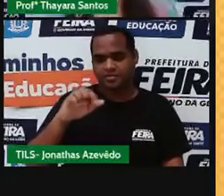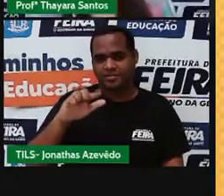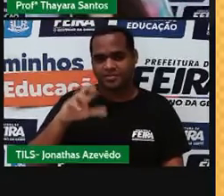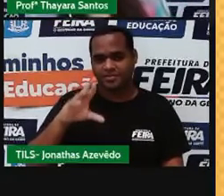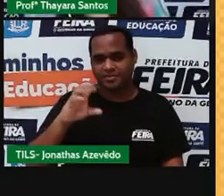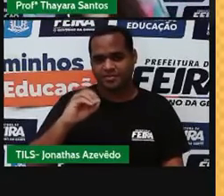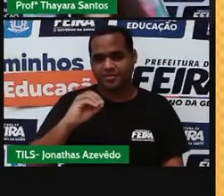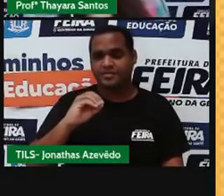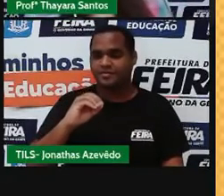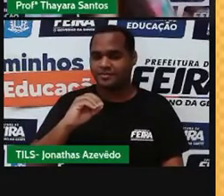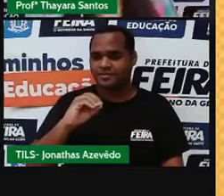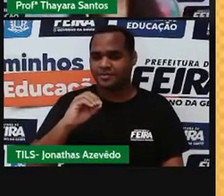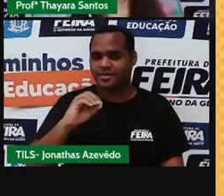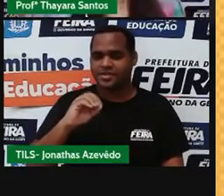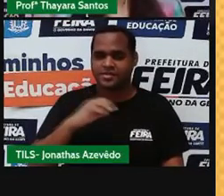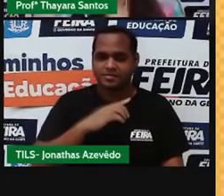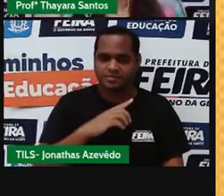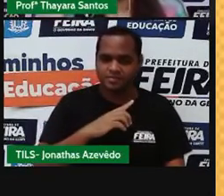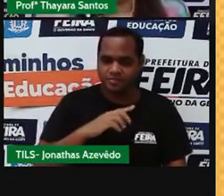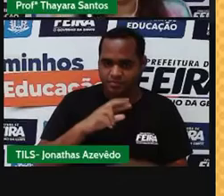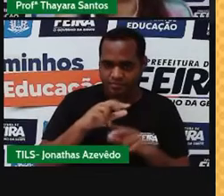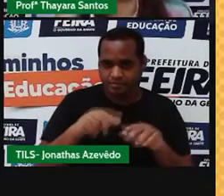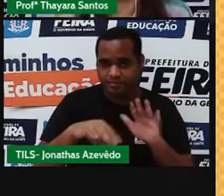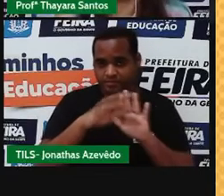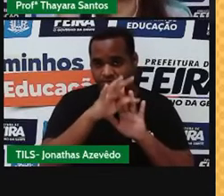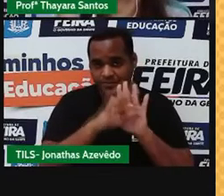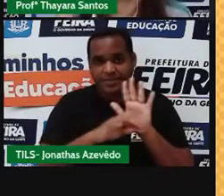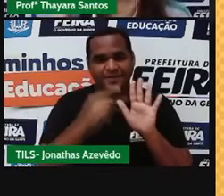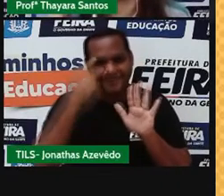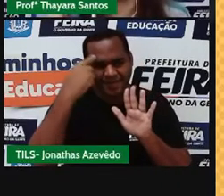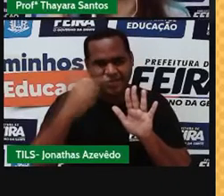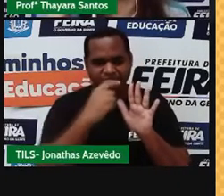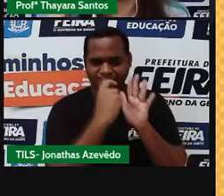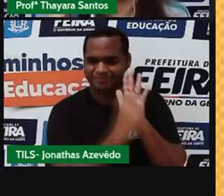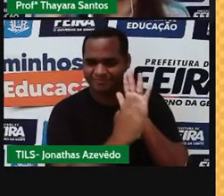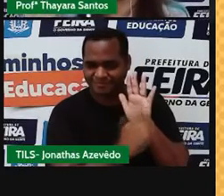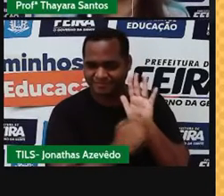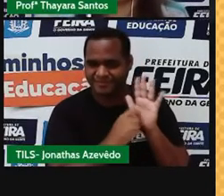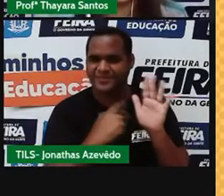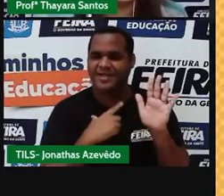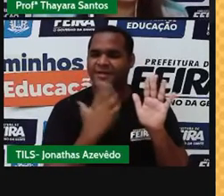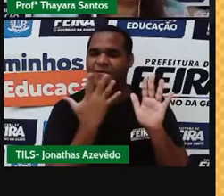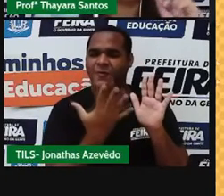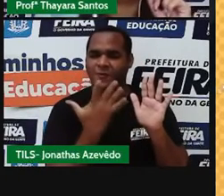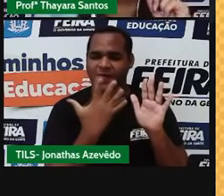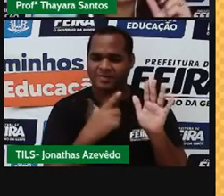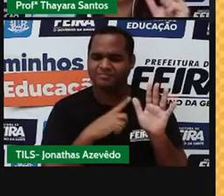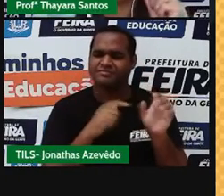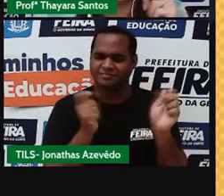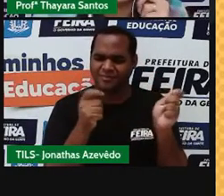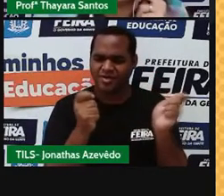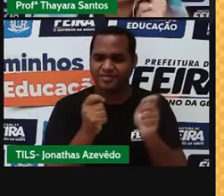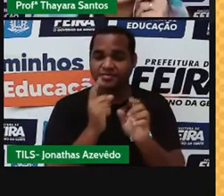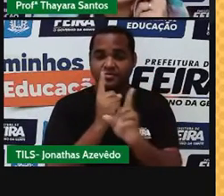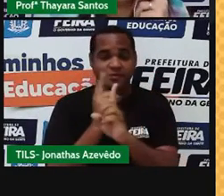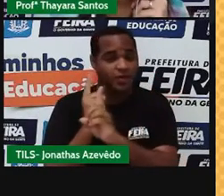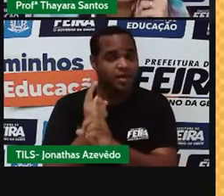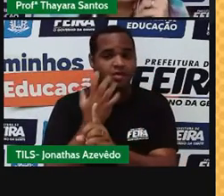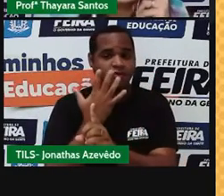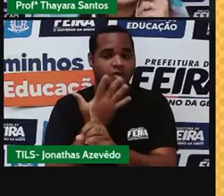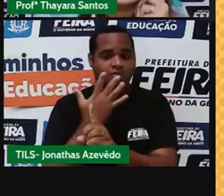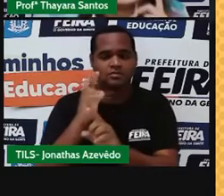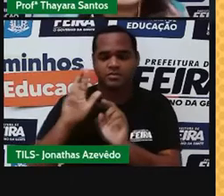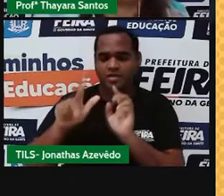Aqui eu trouxe uma tabela periódica para vocês verem. Então, a tabela periódica é toda coloridinha aqui desse jeito. Cada corzinha